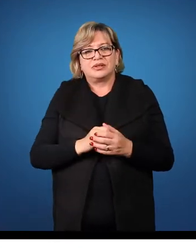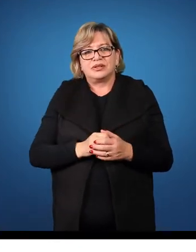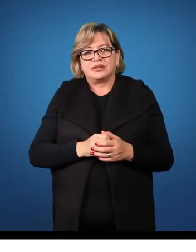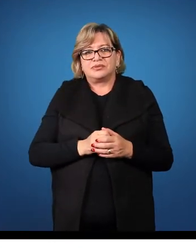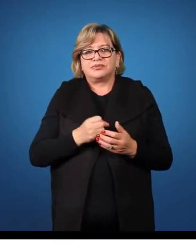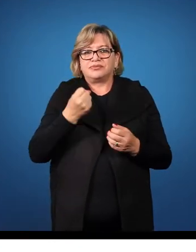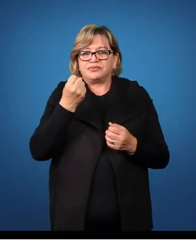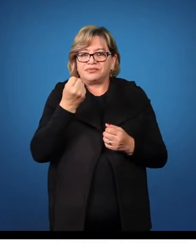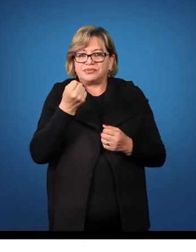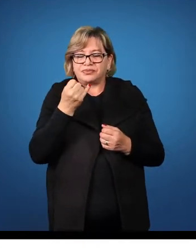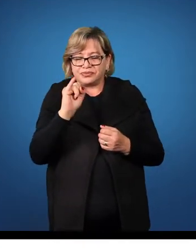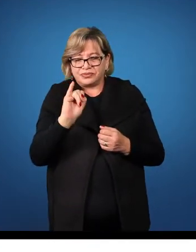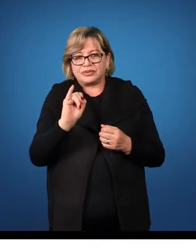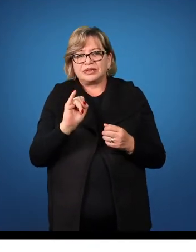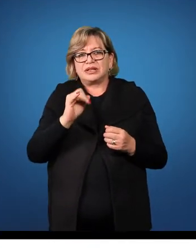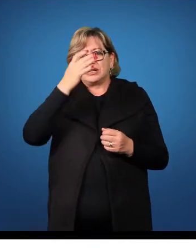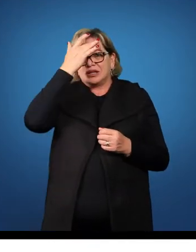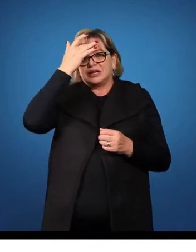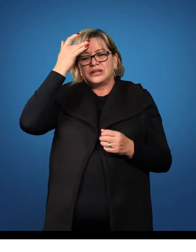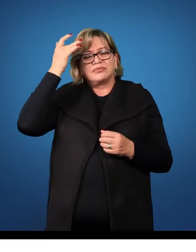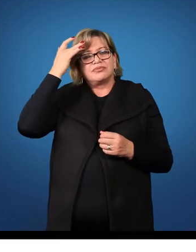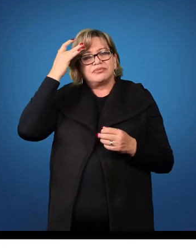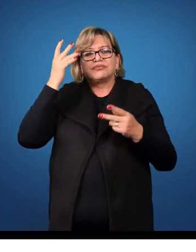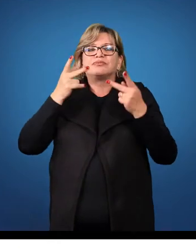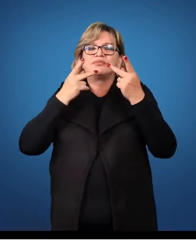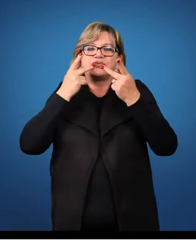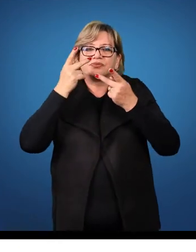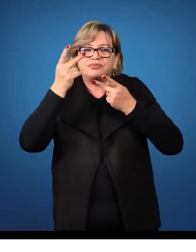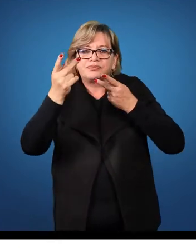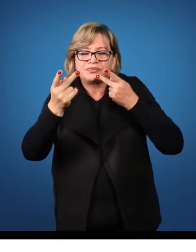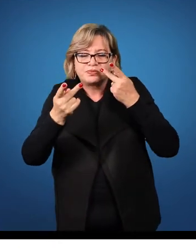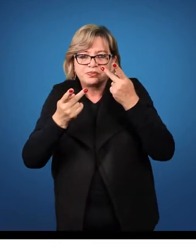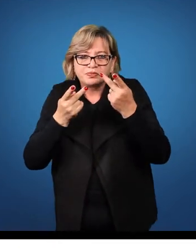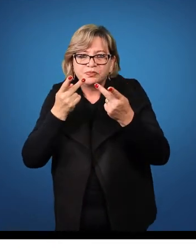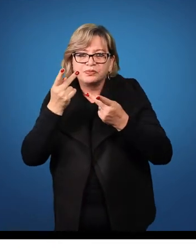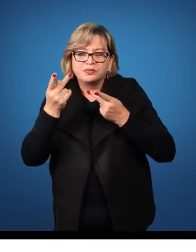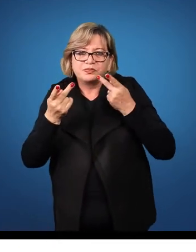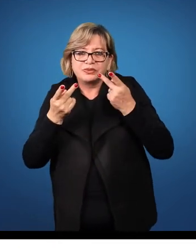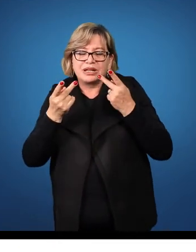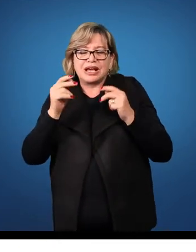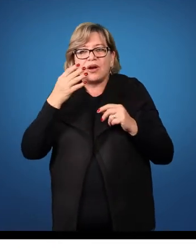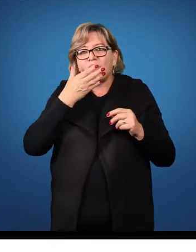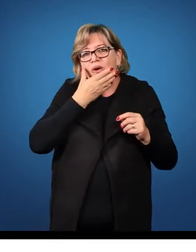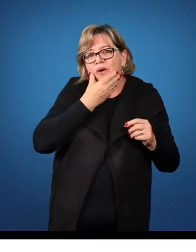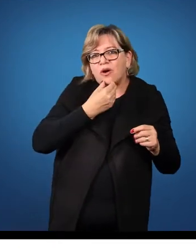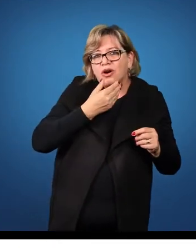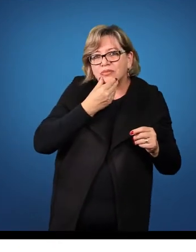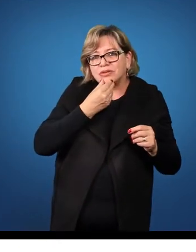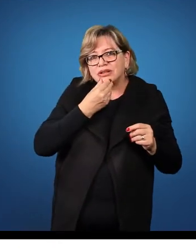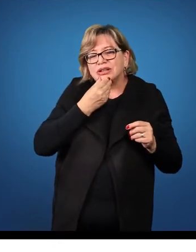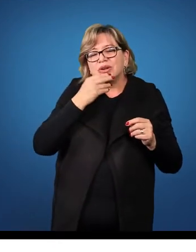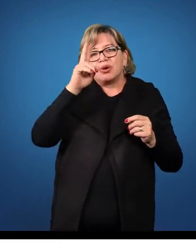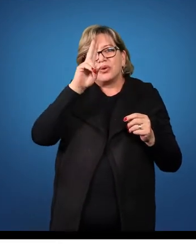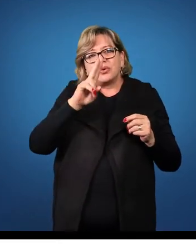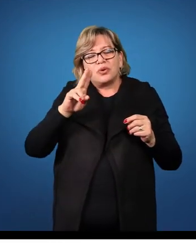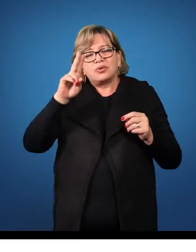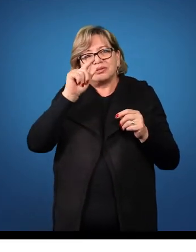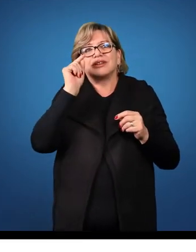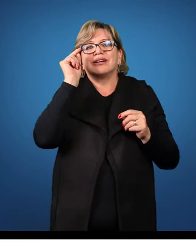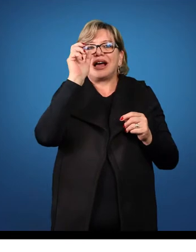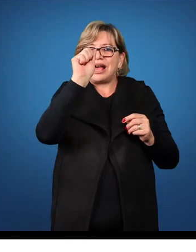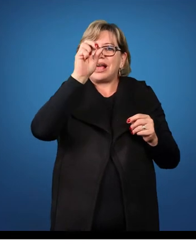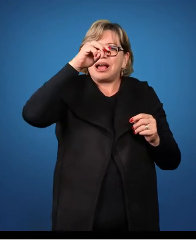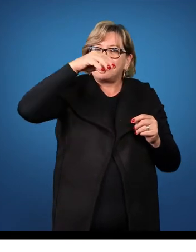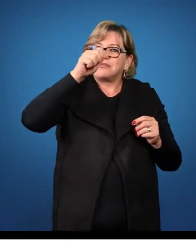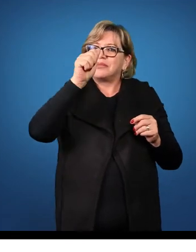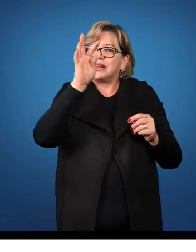Se quem fala, o ser amado, for masculino, usa a forma amatos para